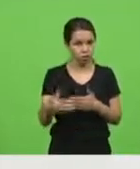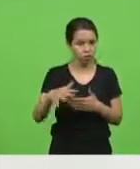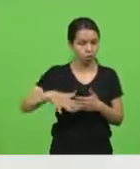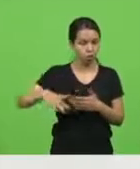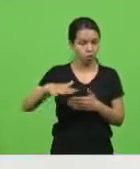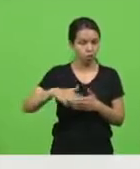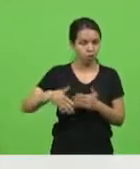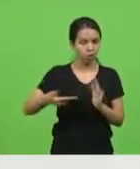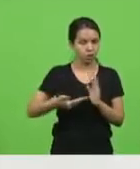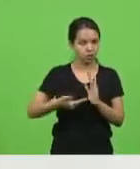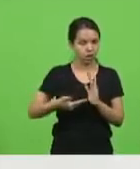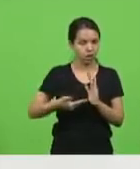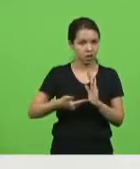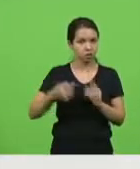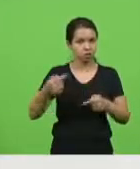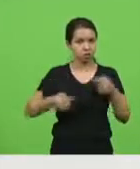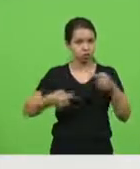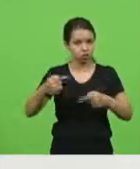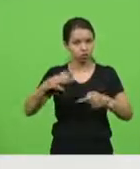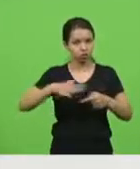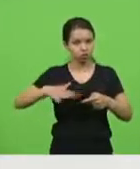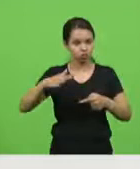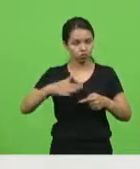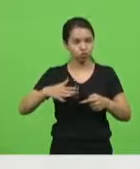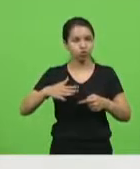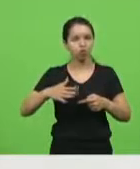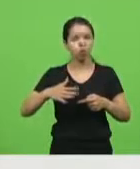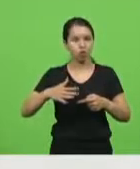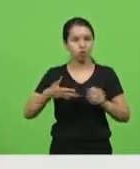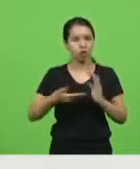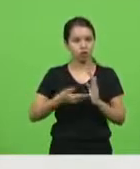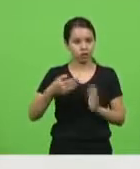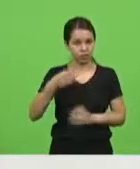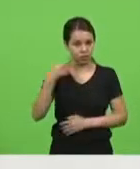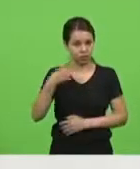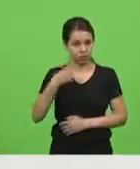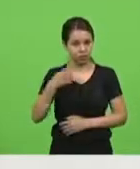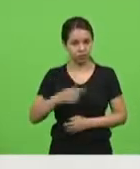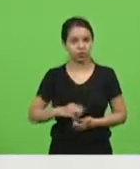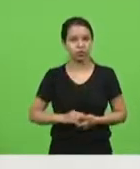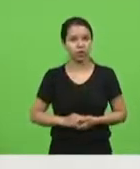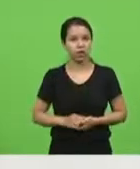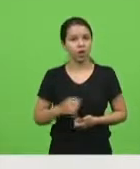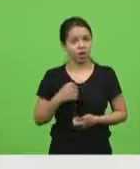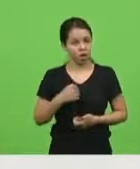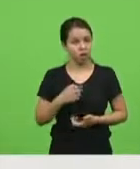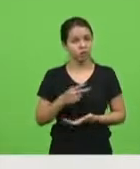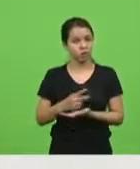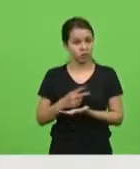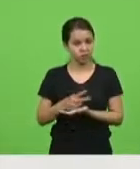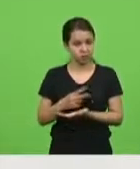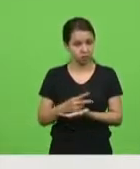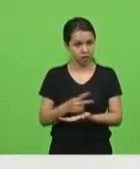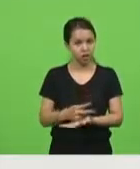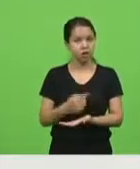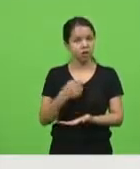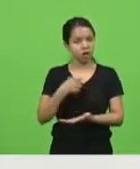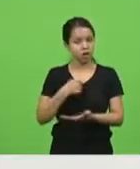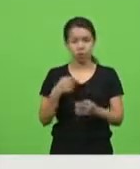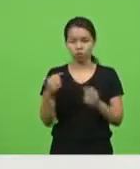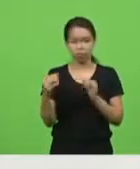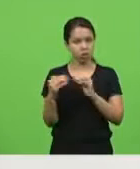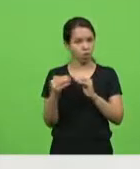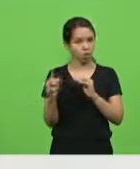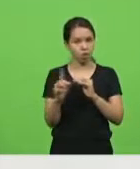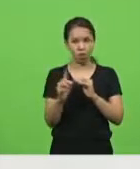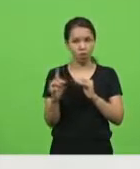Deputados, sempre deixei clara a minha discordância com o texto e que esse pese concorde com a proposta criada de